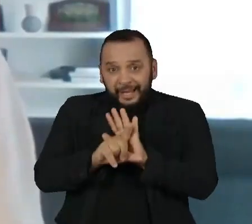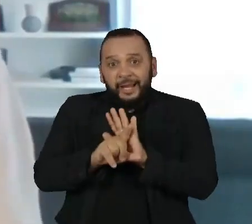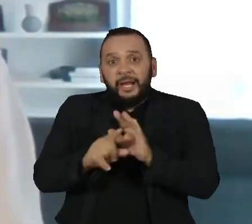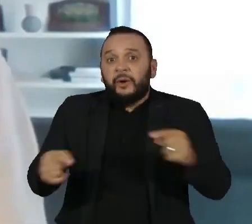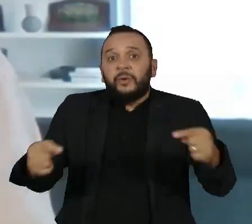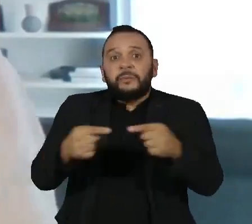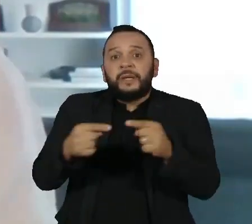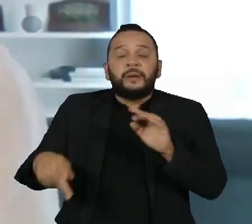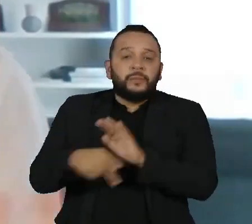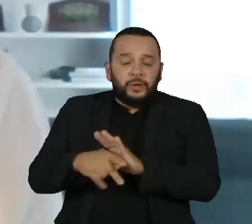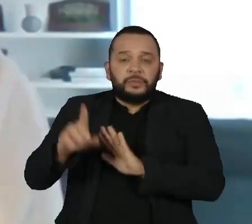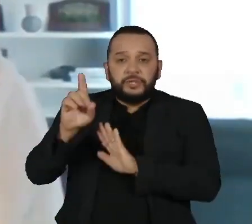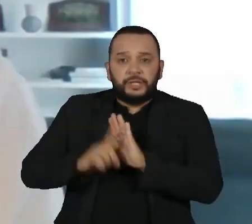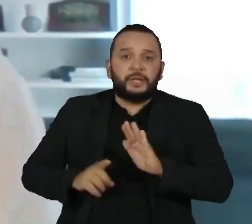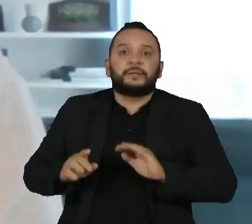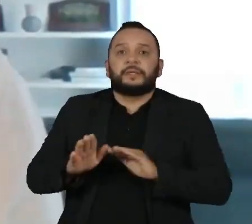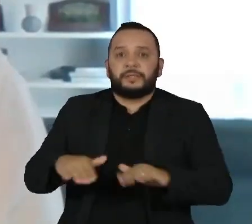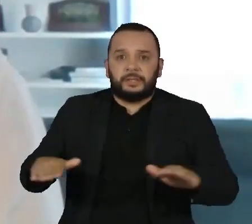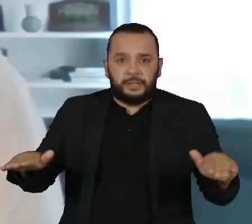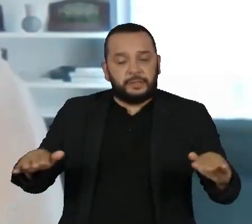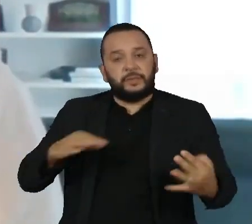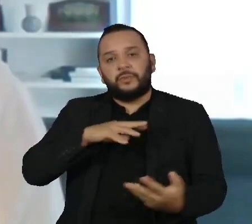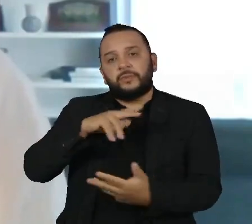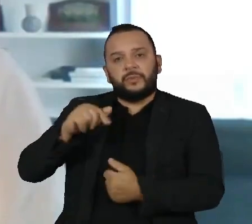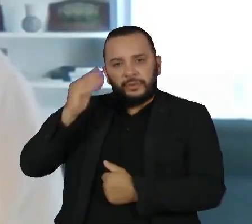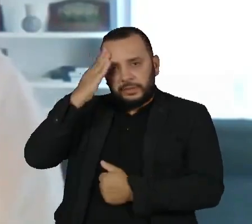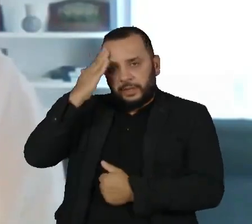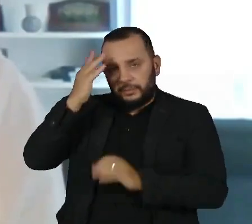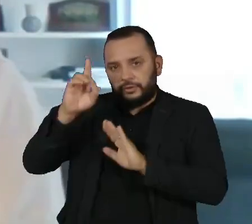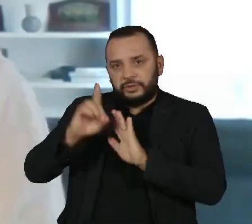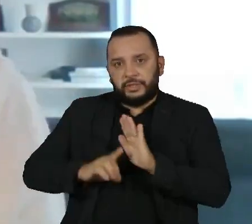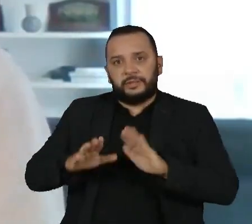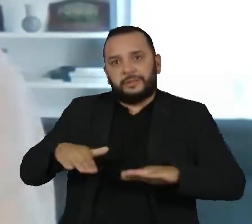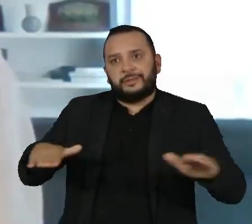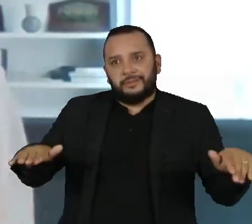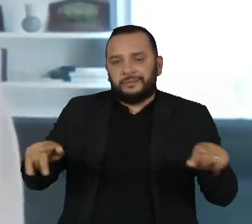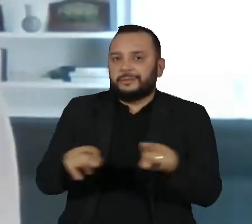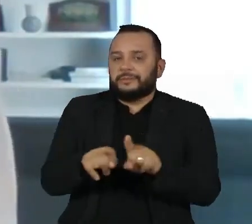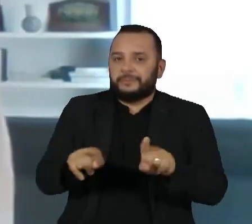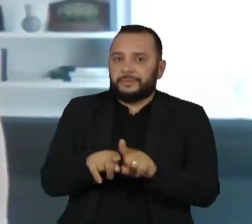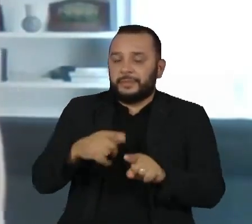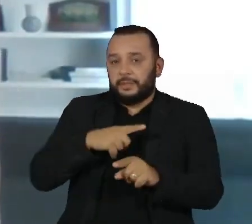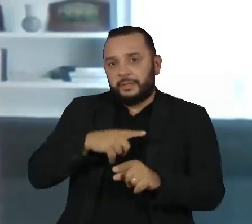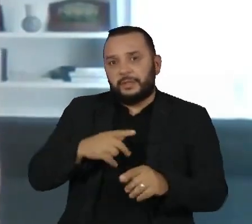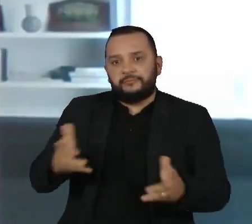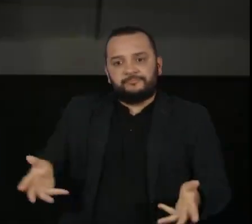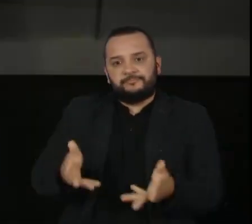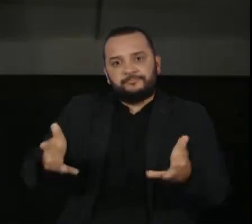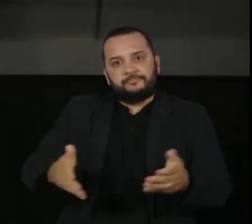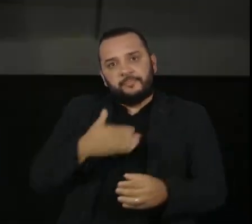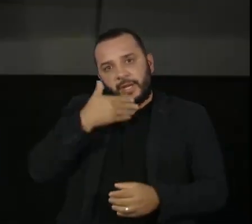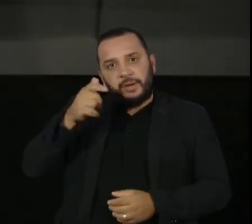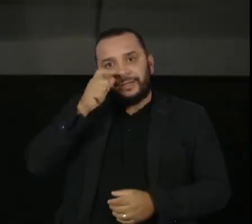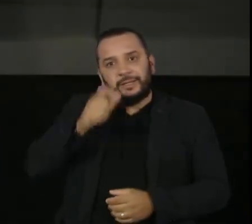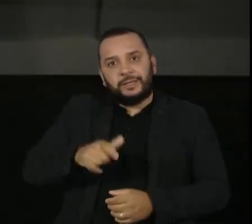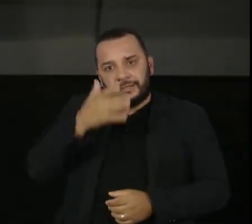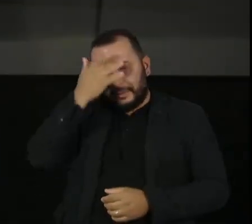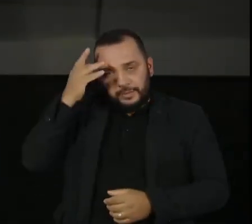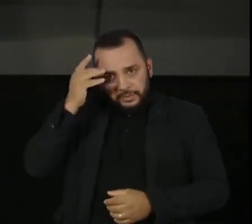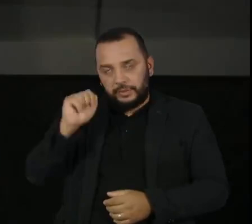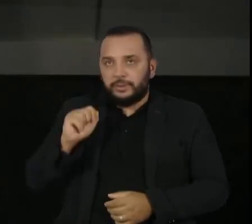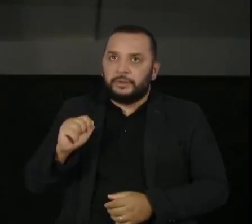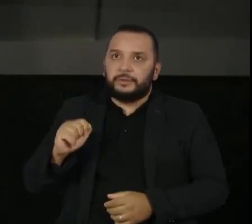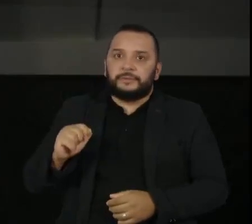direitos da criança que são internacionalmente reconhecidos e que busquem efetivar o melhor interesse dessas pessoas e aí, do ponto de vista do